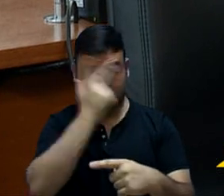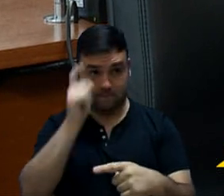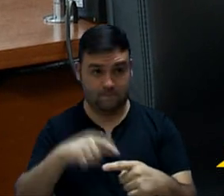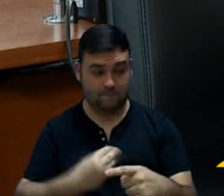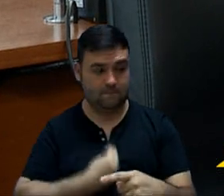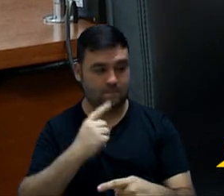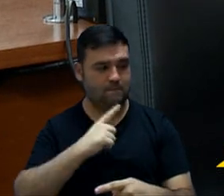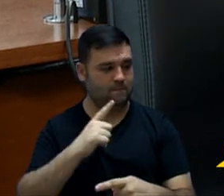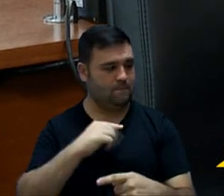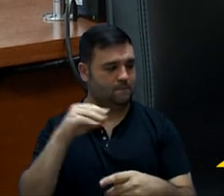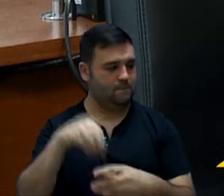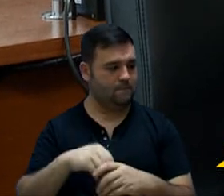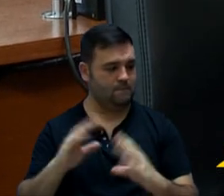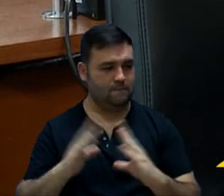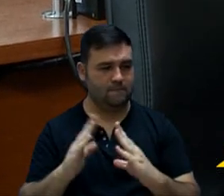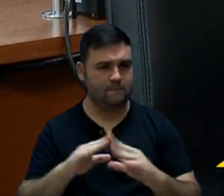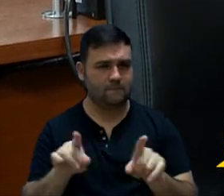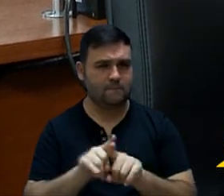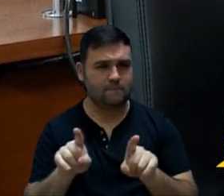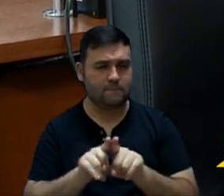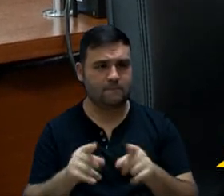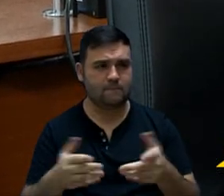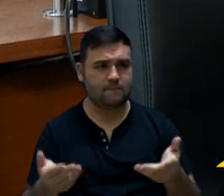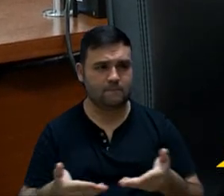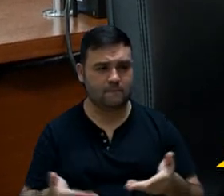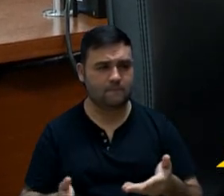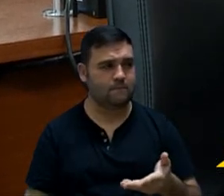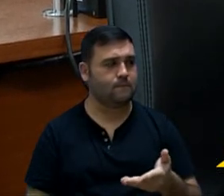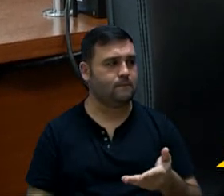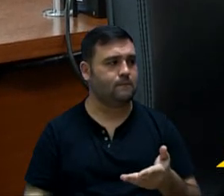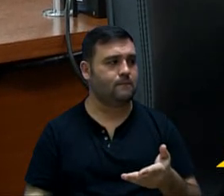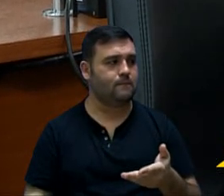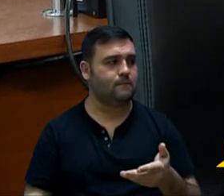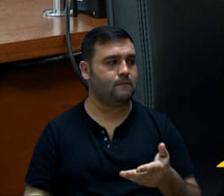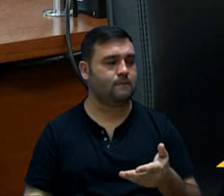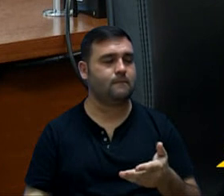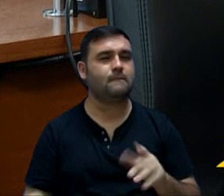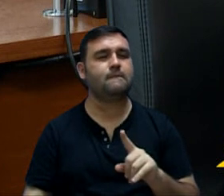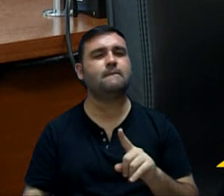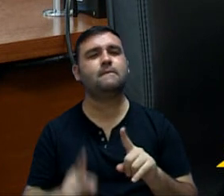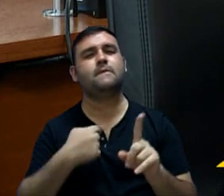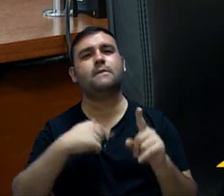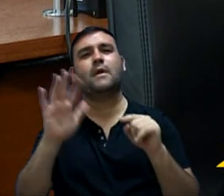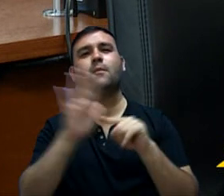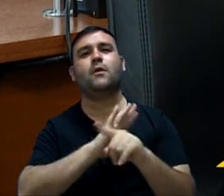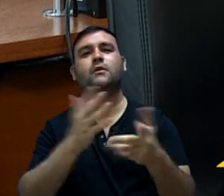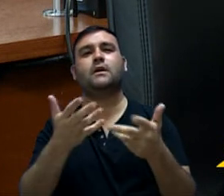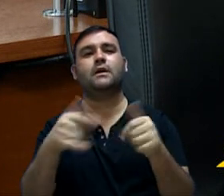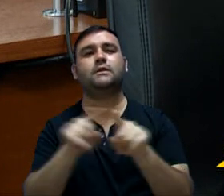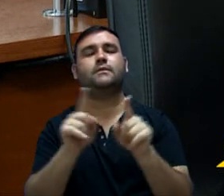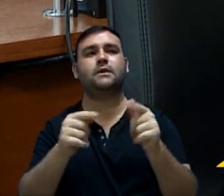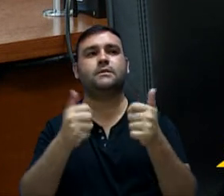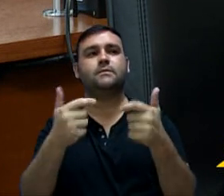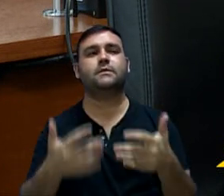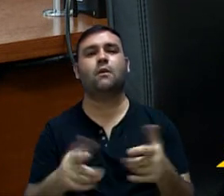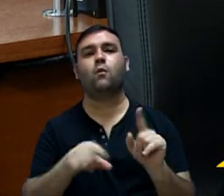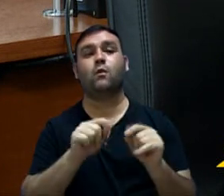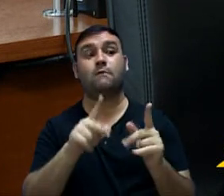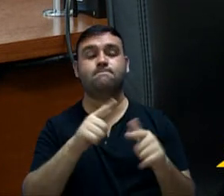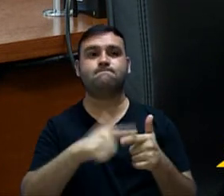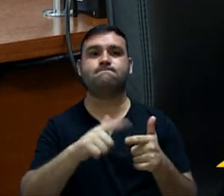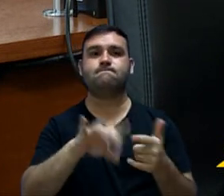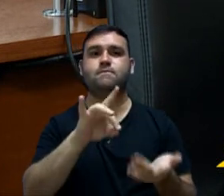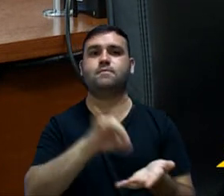casa acompanhar e para nós. Acho que ficou bem aí os detalhes. Uma questão que eu quero levantar, que é um problema